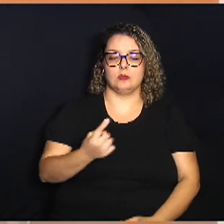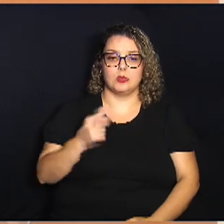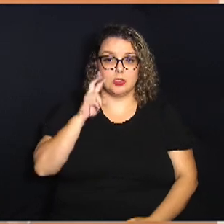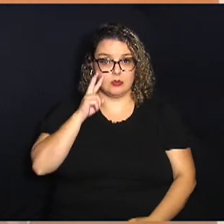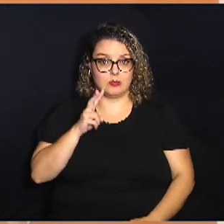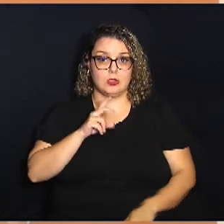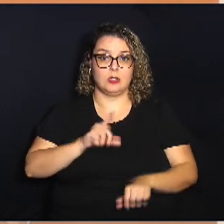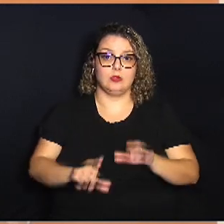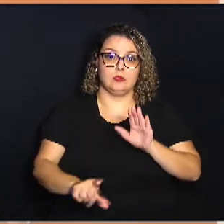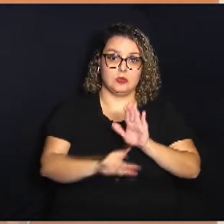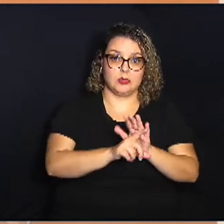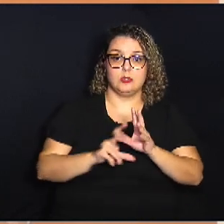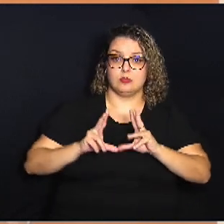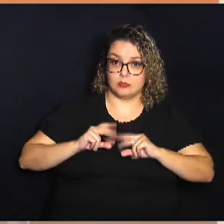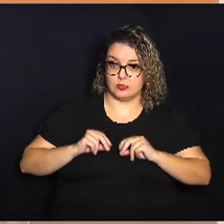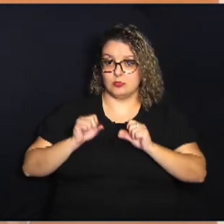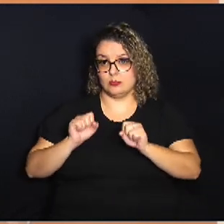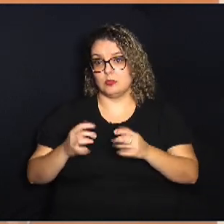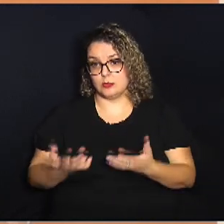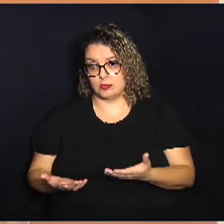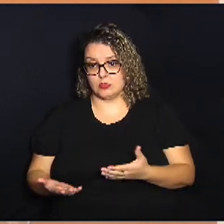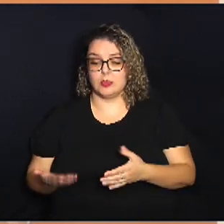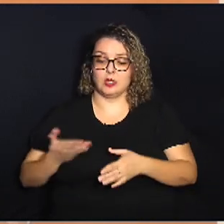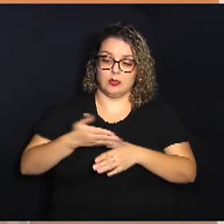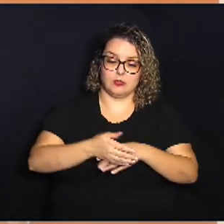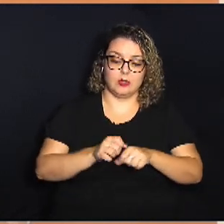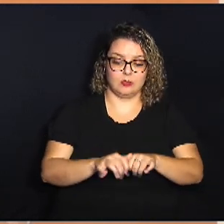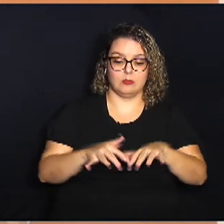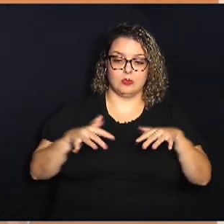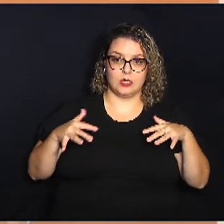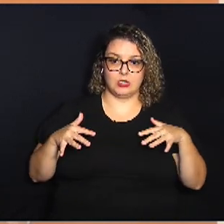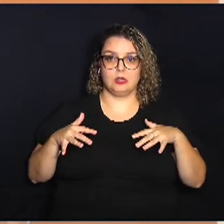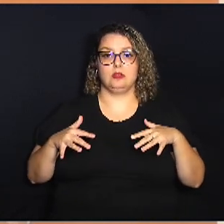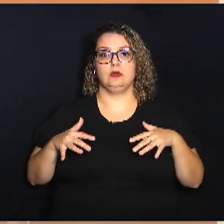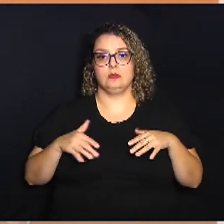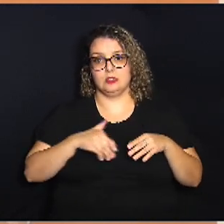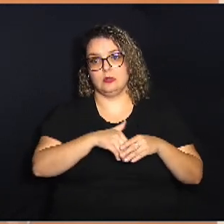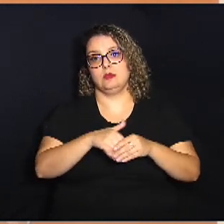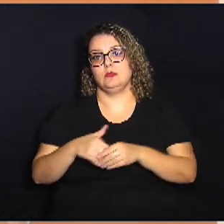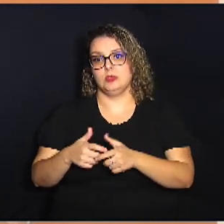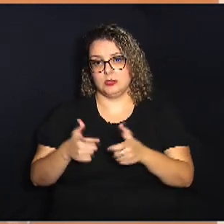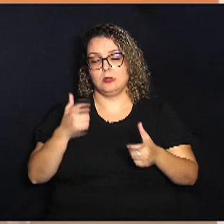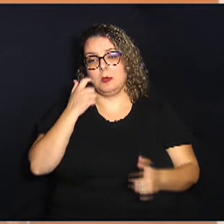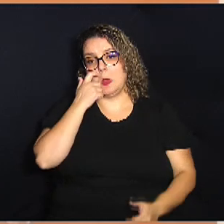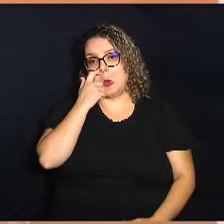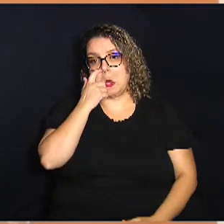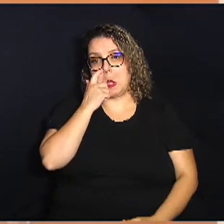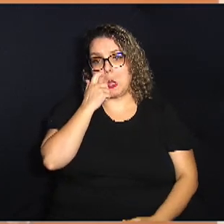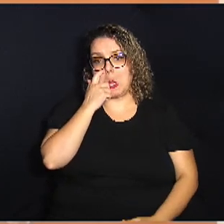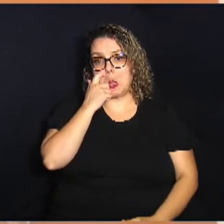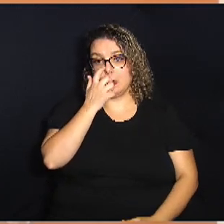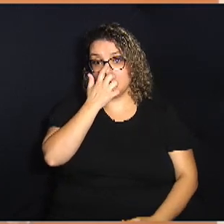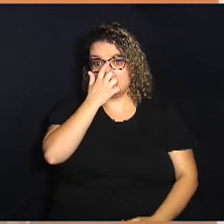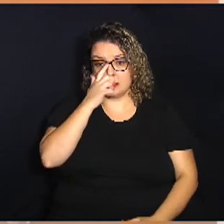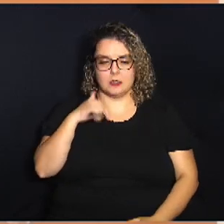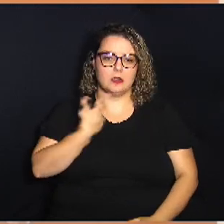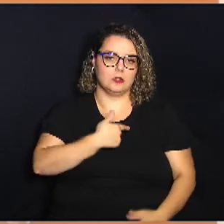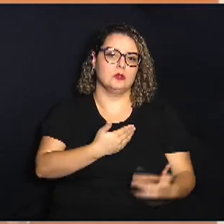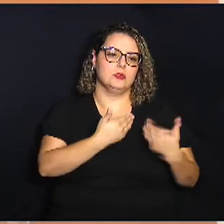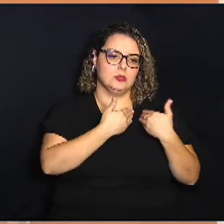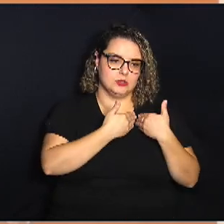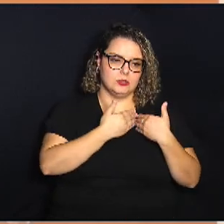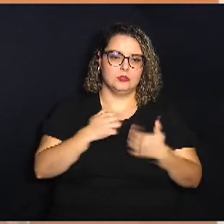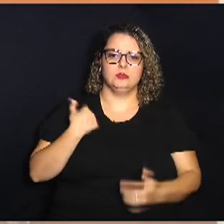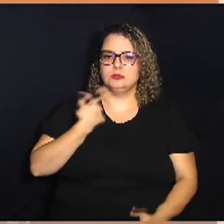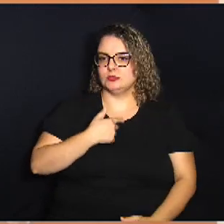e o médio dele para que possa vir para o plenário então é nossa é nossa missão e nós